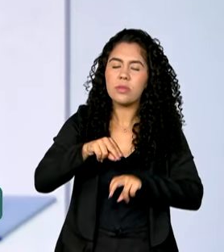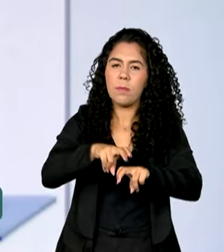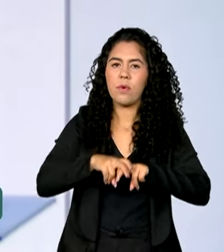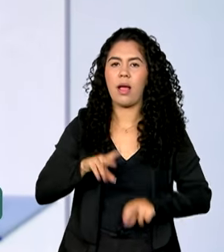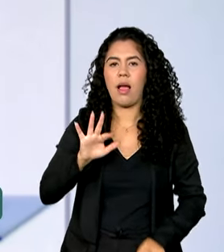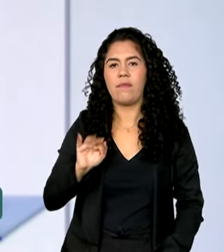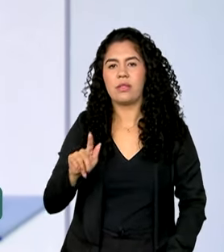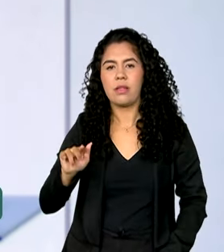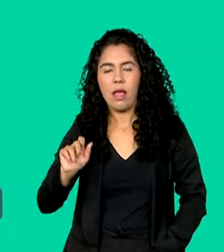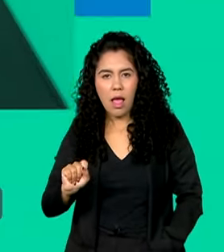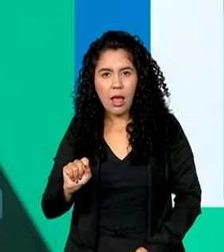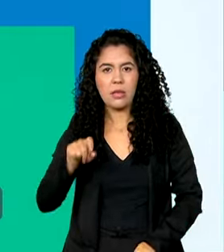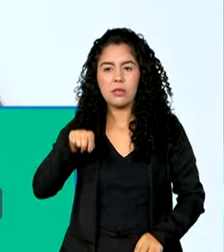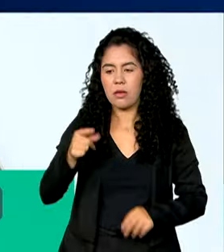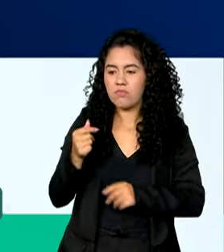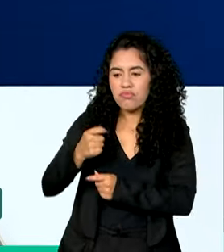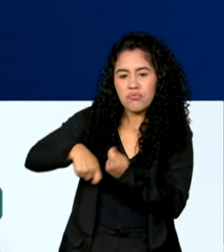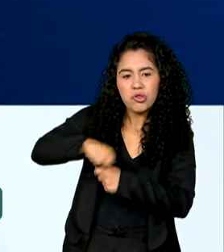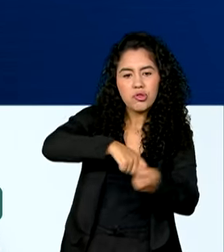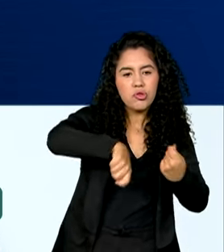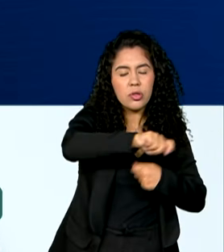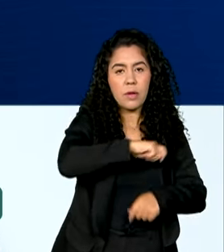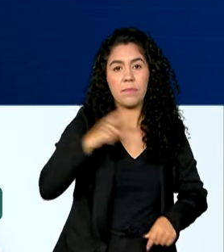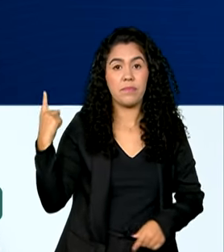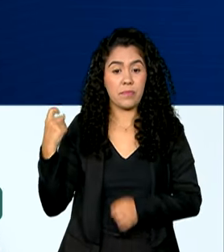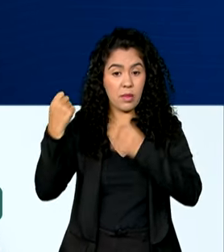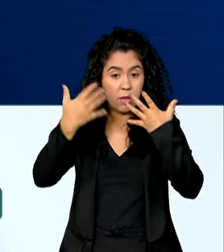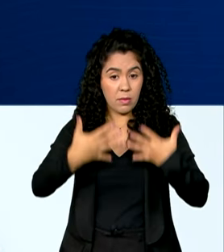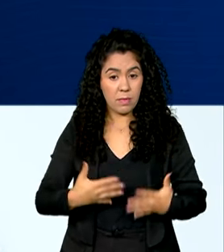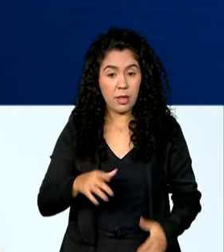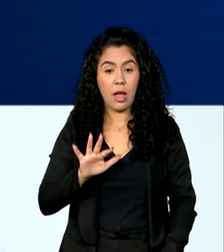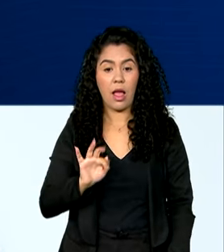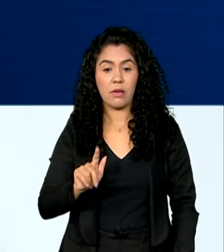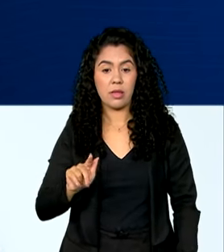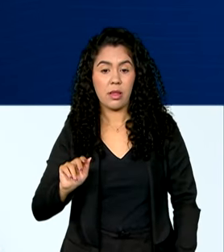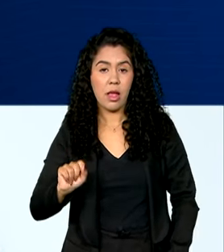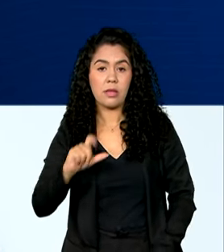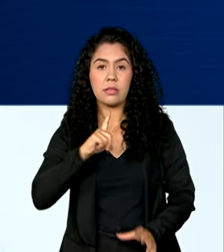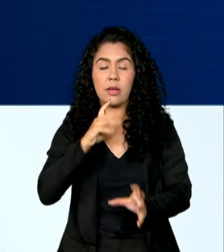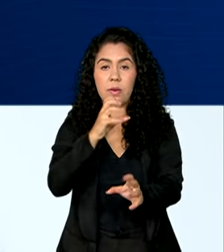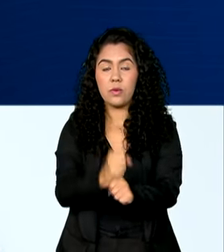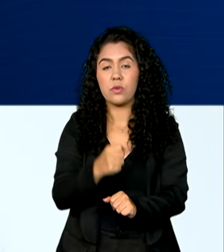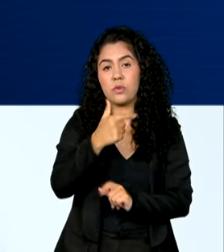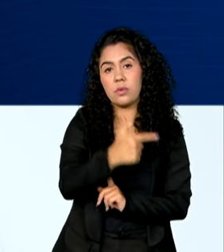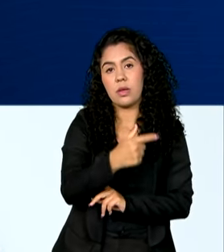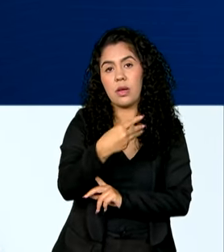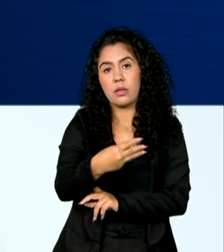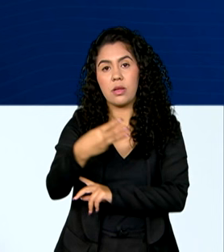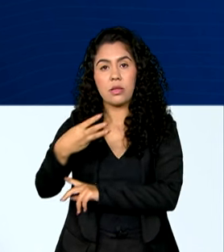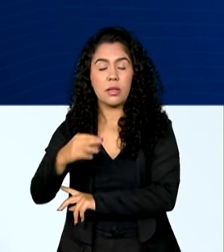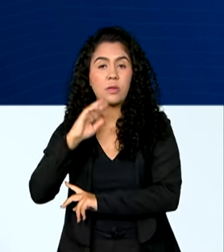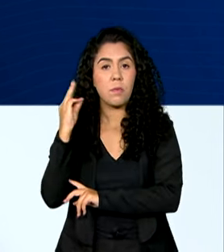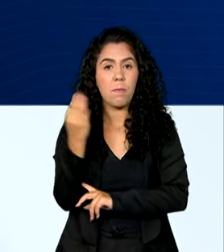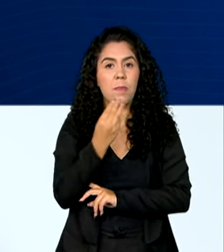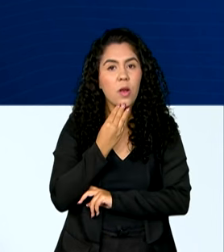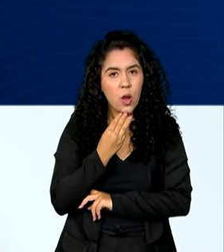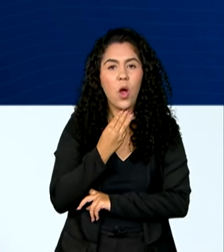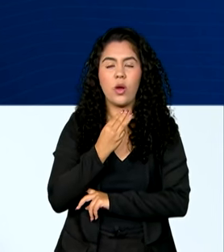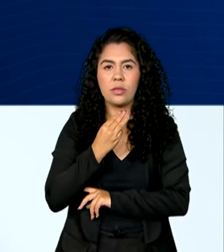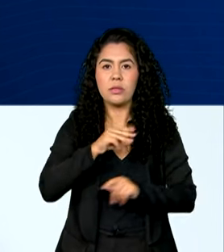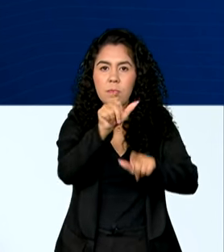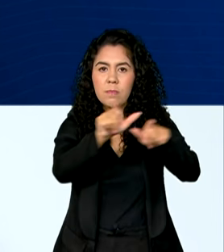é muito bem gerido. Atualmente, o FGTS conta com 233 milhões de contas vinculadas.